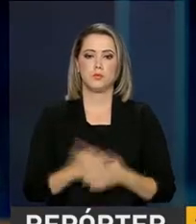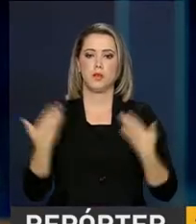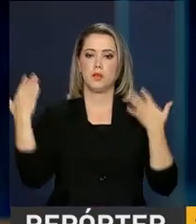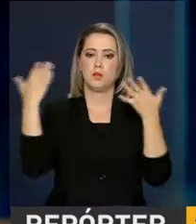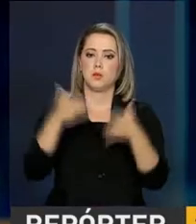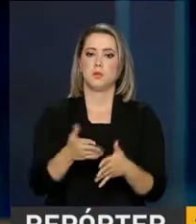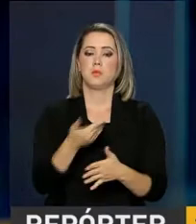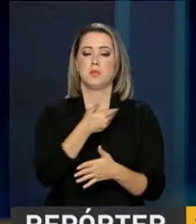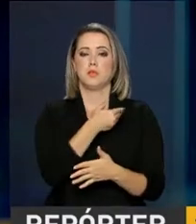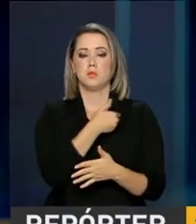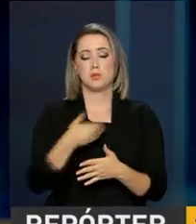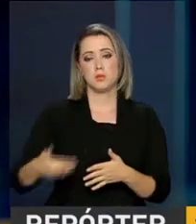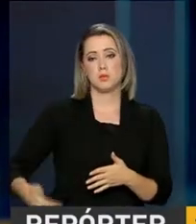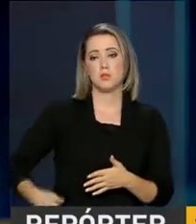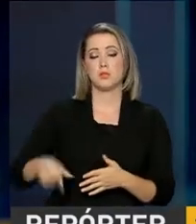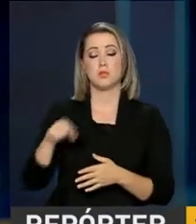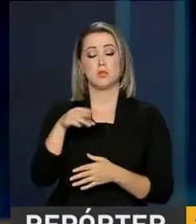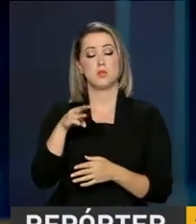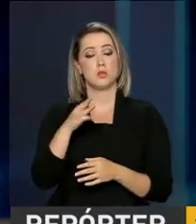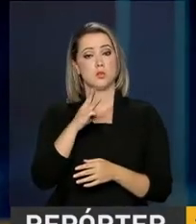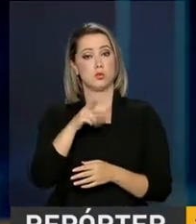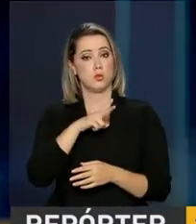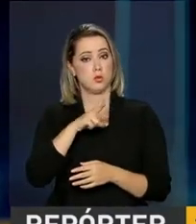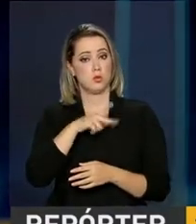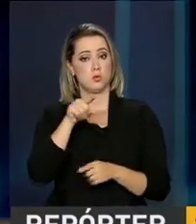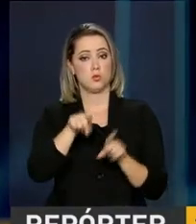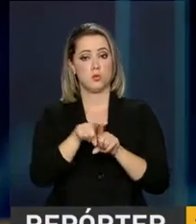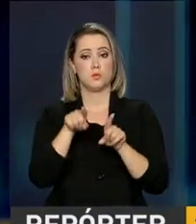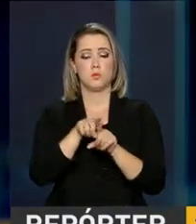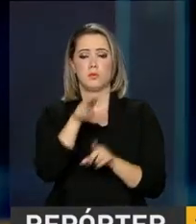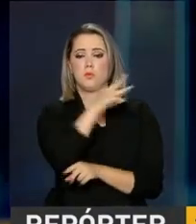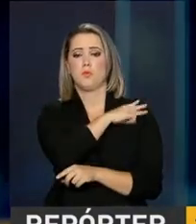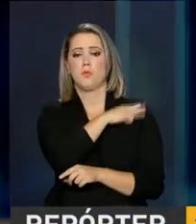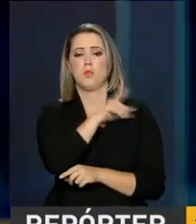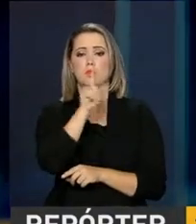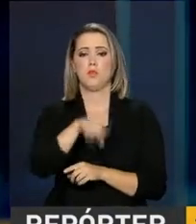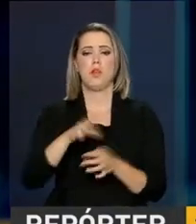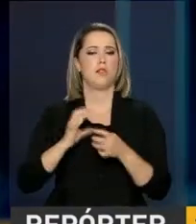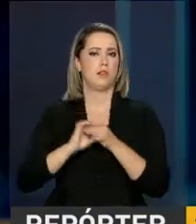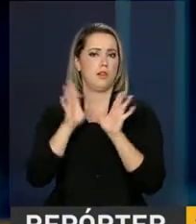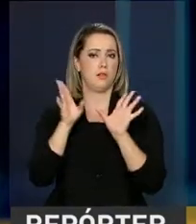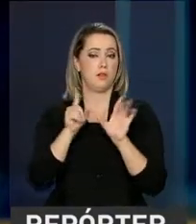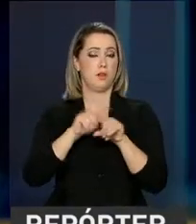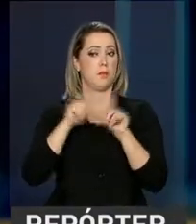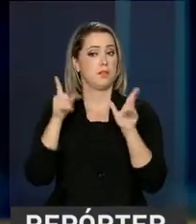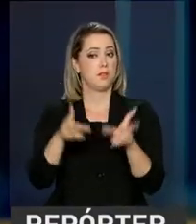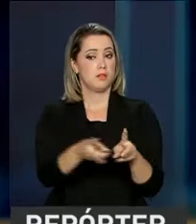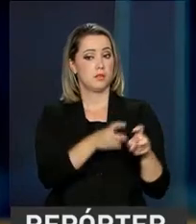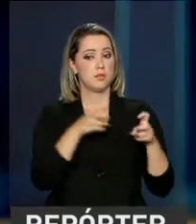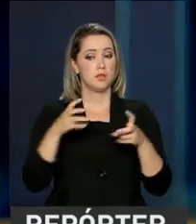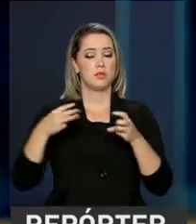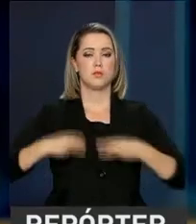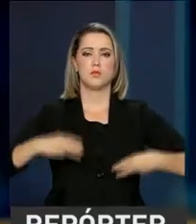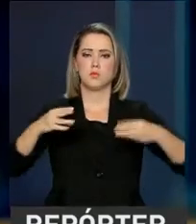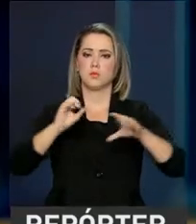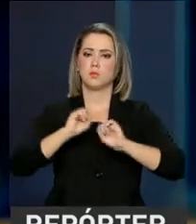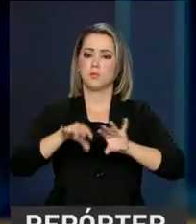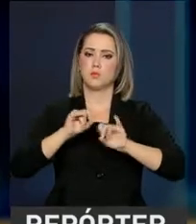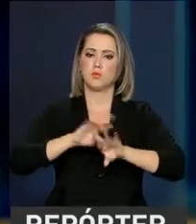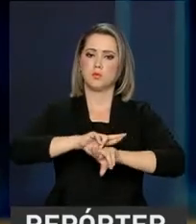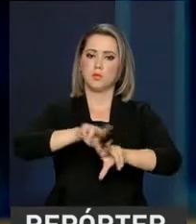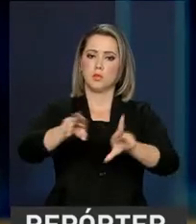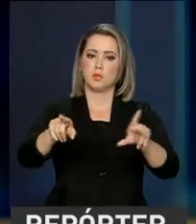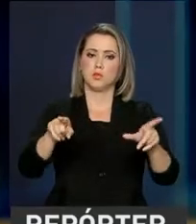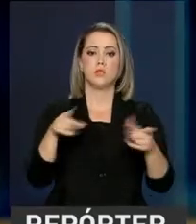escolas particulares de ensino médio no Sistema Avaliação da Educação Básica é voluntária, mas a expectativa do Ministério da Educação é que